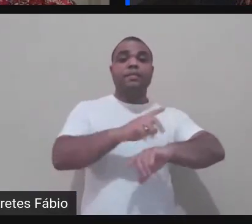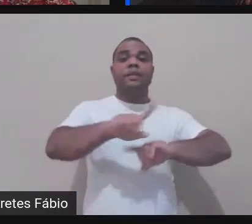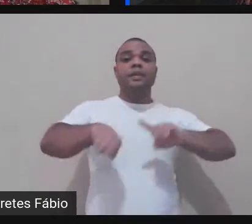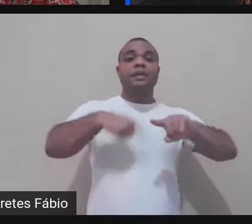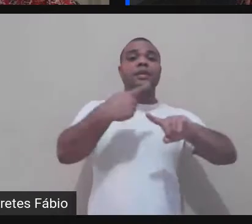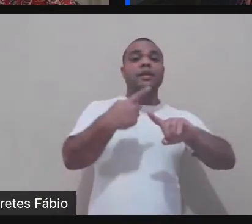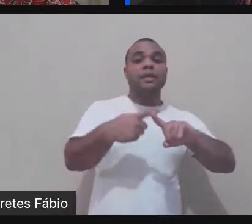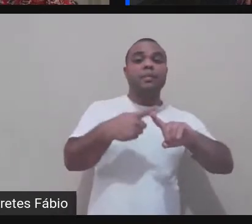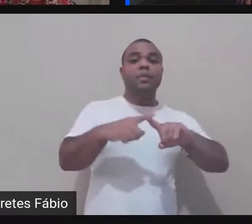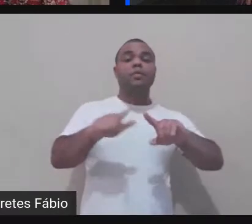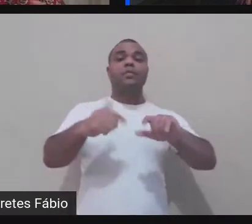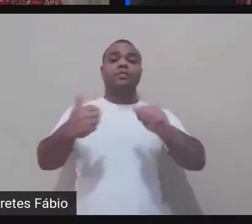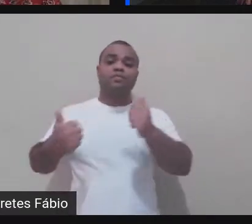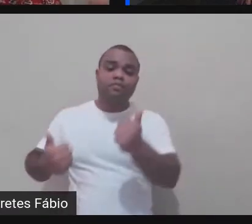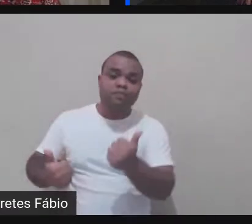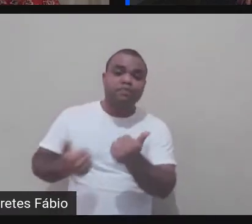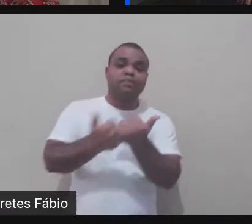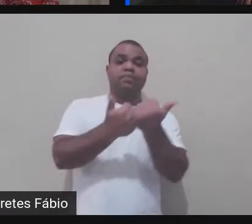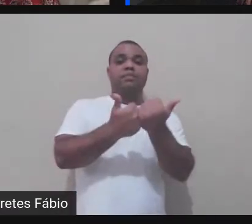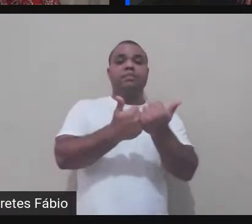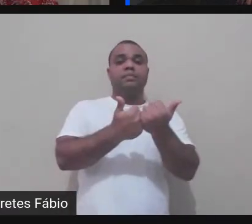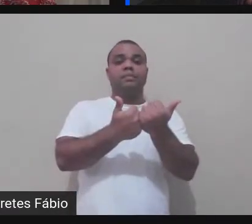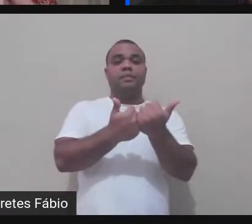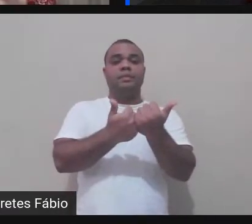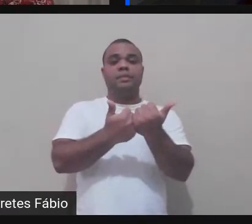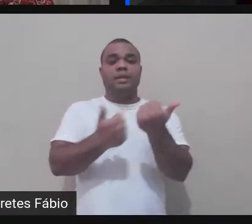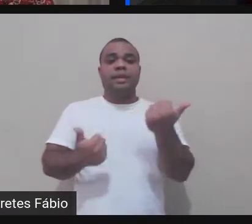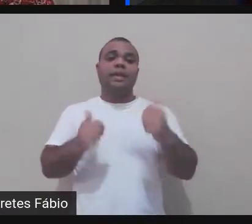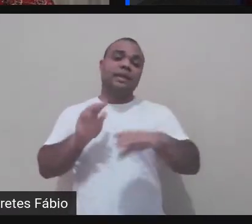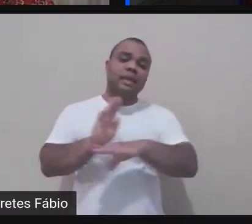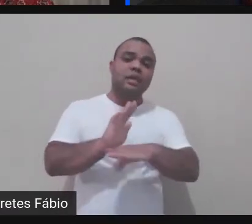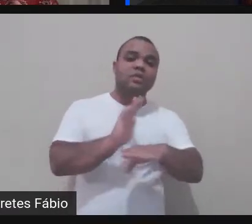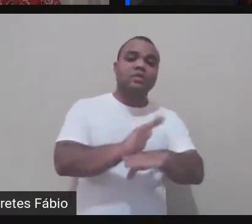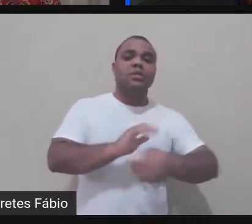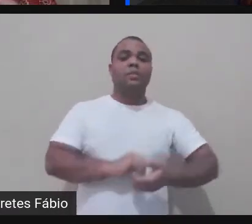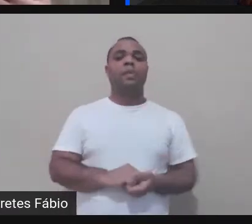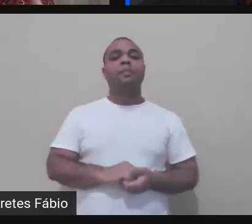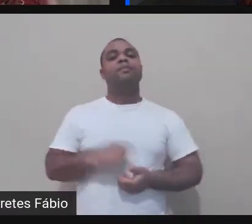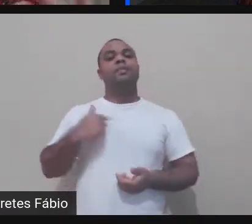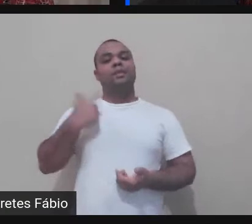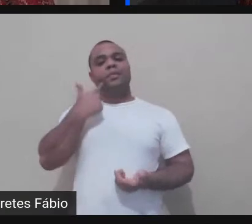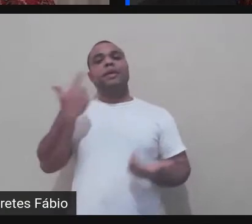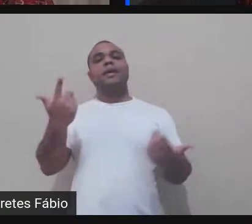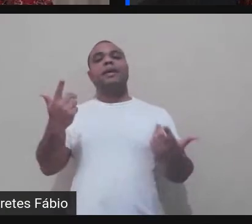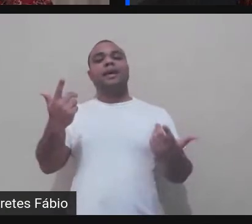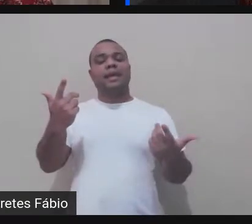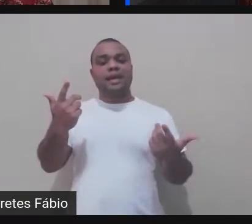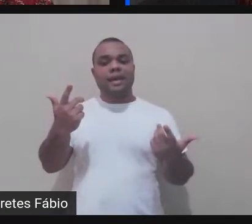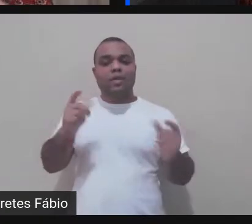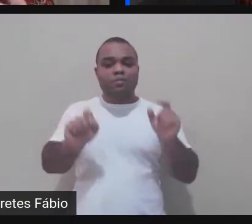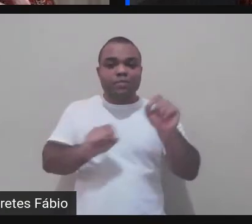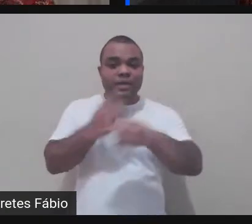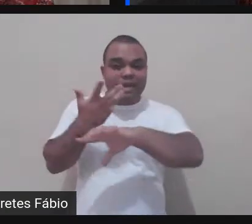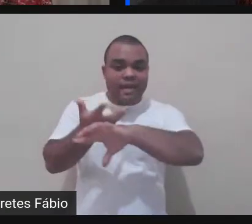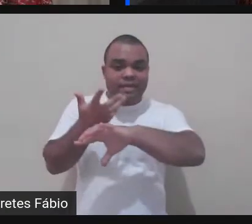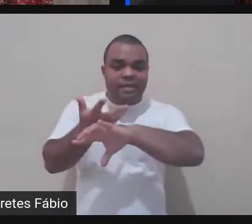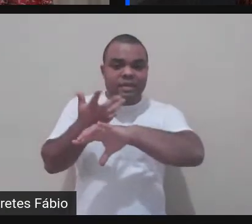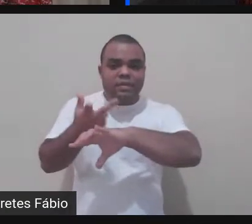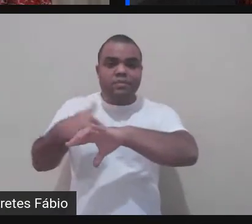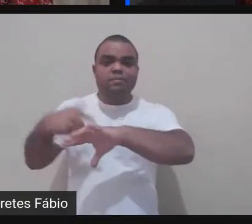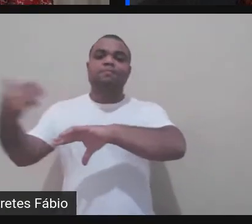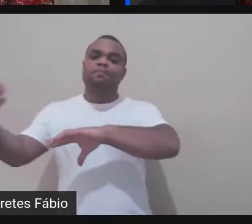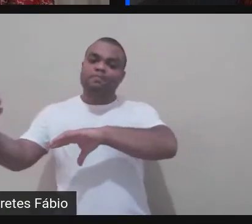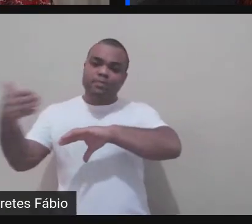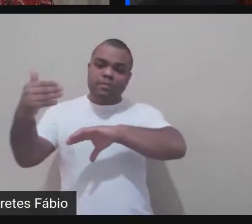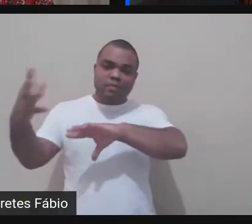essa disciplina foi, eu, né, trouxe para o FSJ, né, puxando mais para a minha pesquisa, fazendo